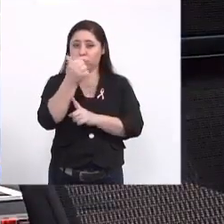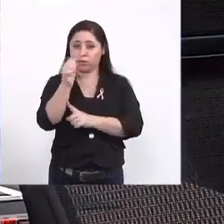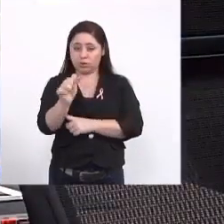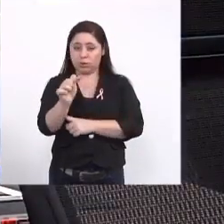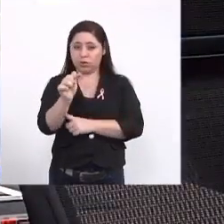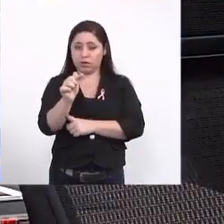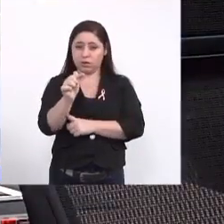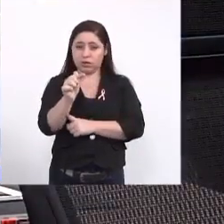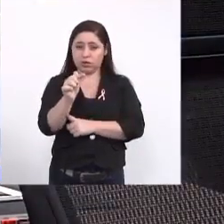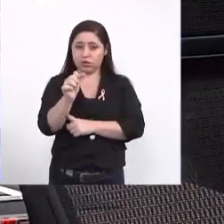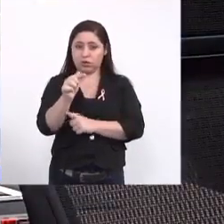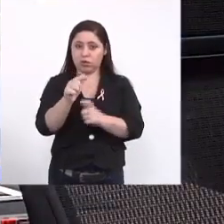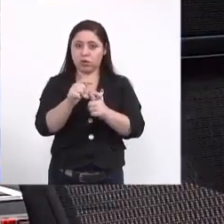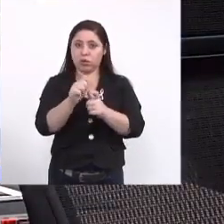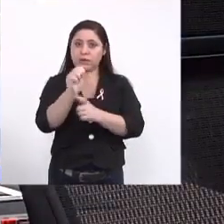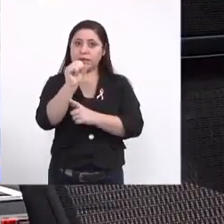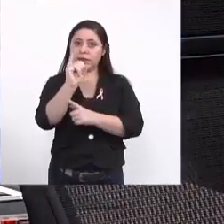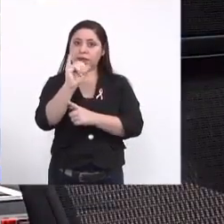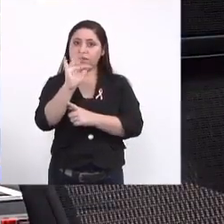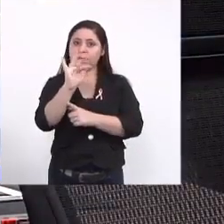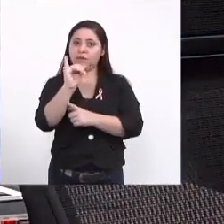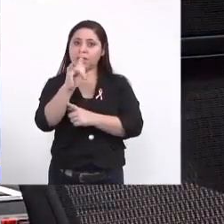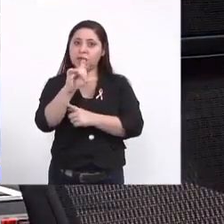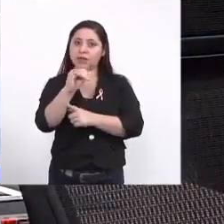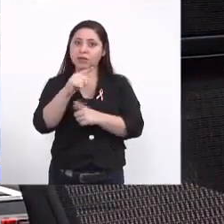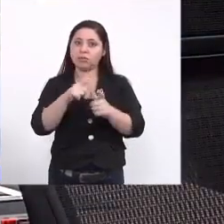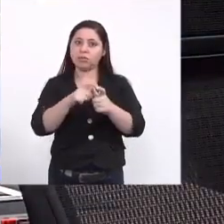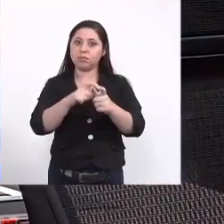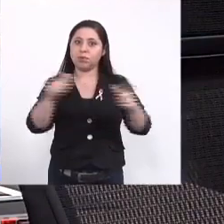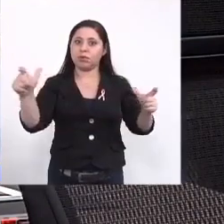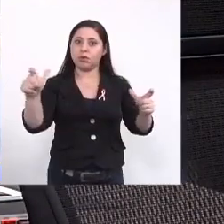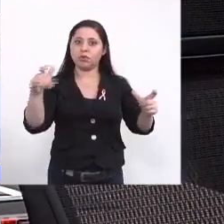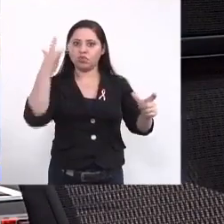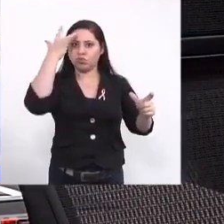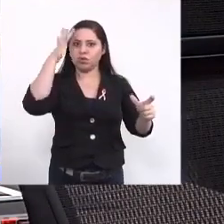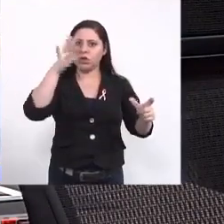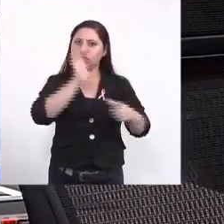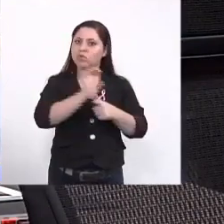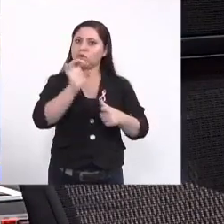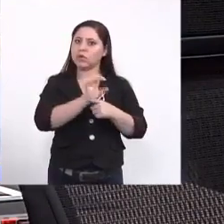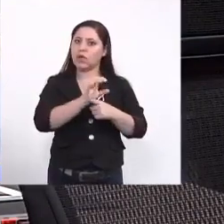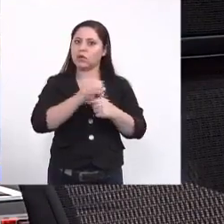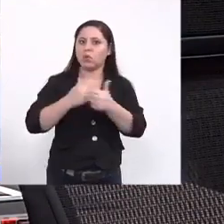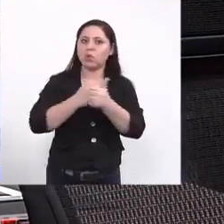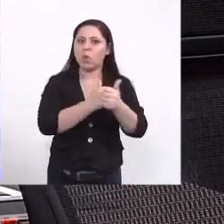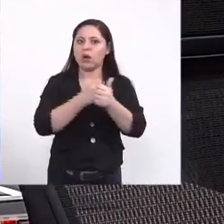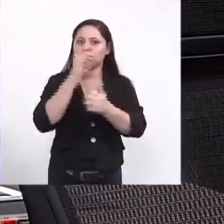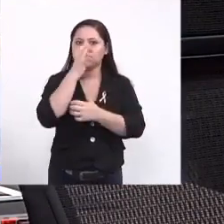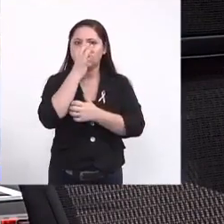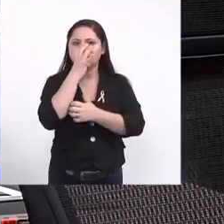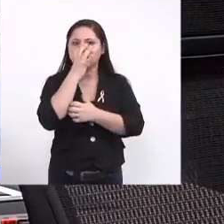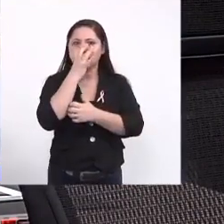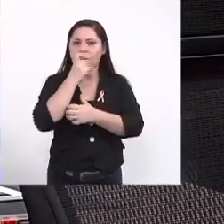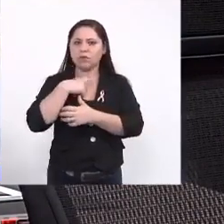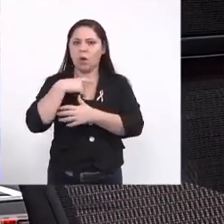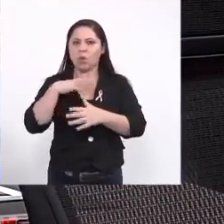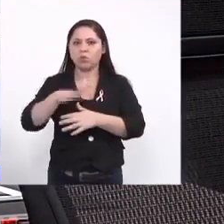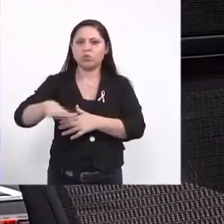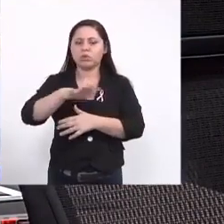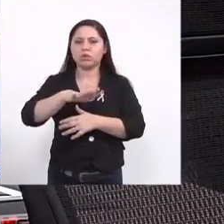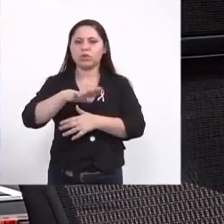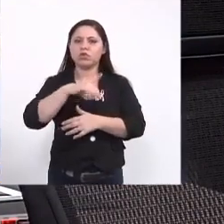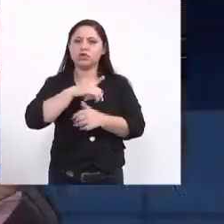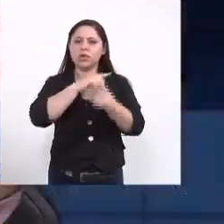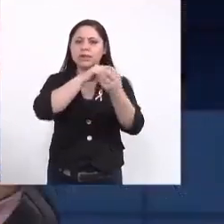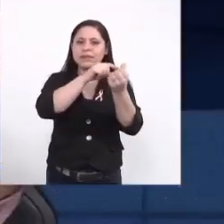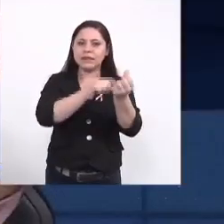cá com sífilis aumentou muito não sei se no estado se vocês fazem esse acompanhamento mas exemplo da minha área até março eu